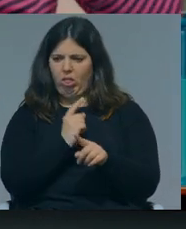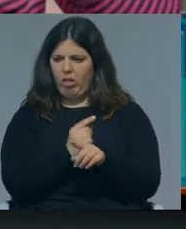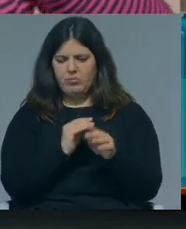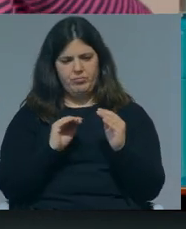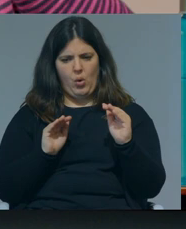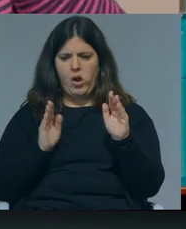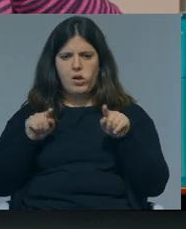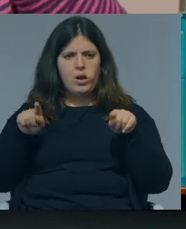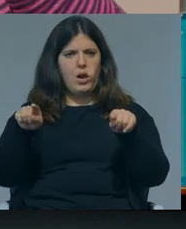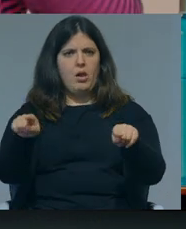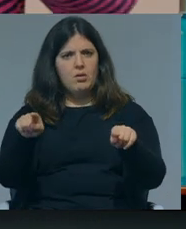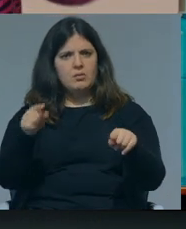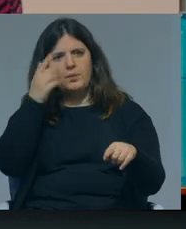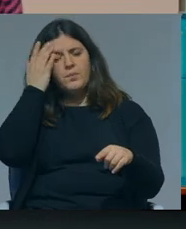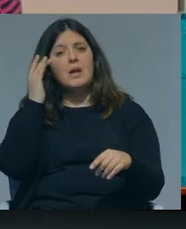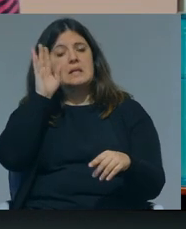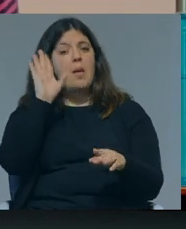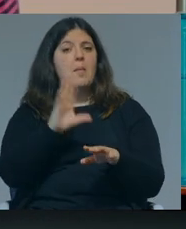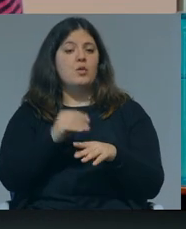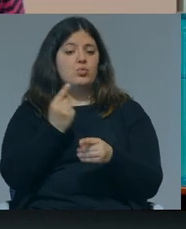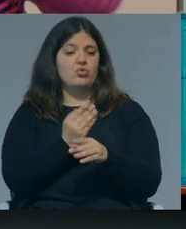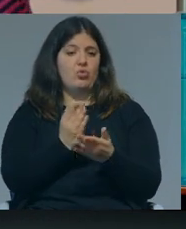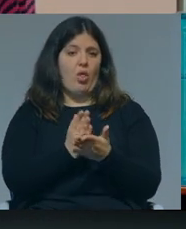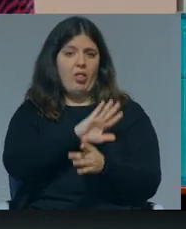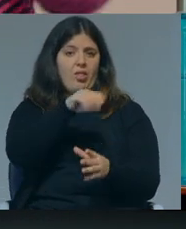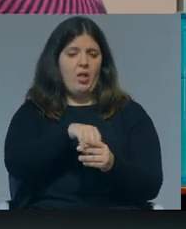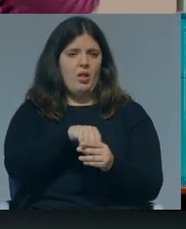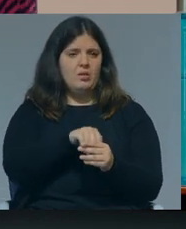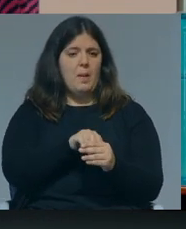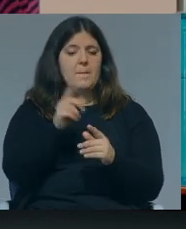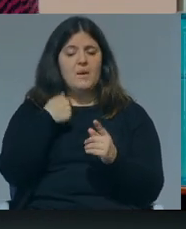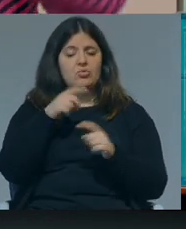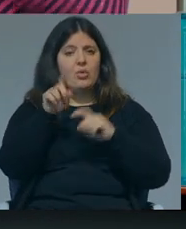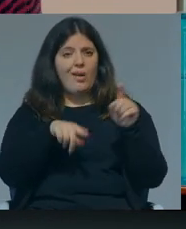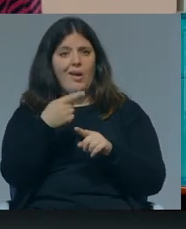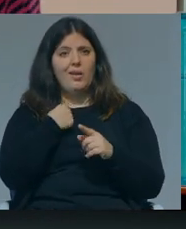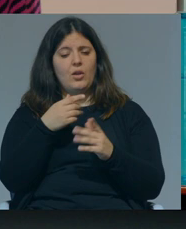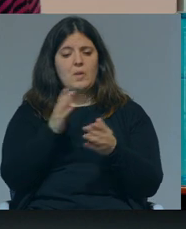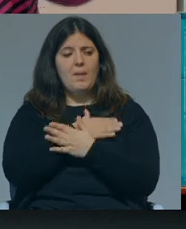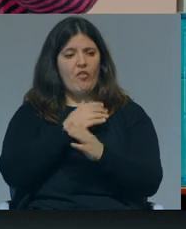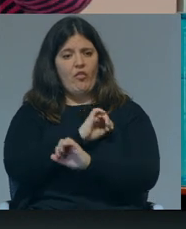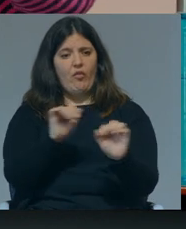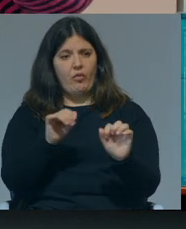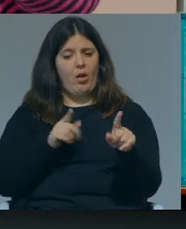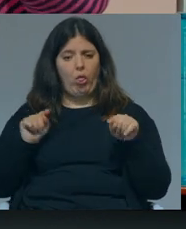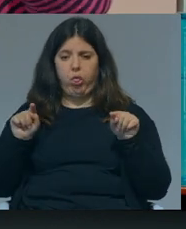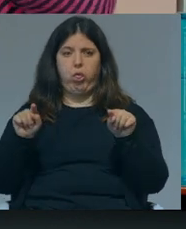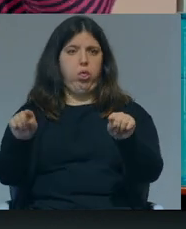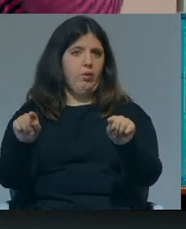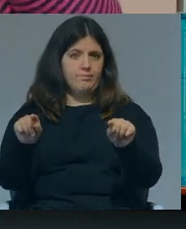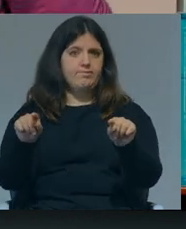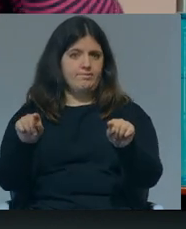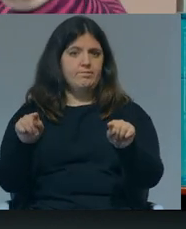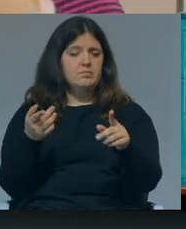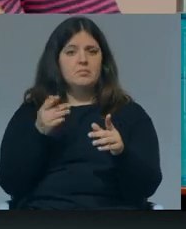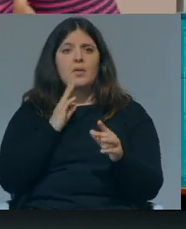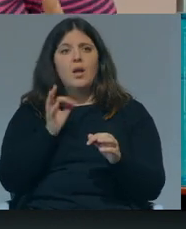obviamente eles ficam a saber mais por estarem na escola, mas a sua posição no ranking relativamente aos seus amiguinhos mantém-se e é